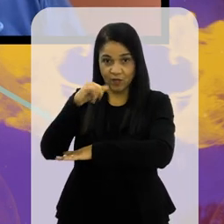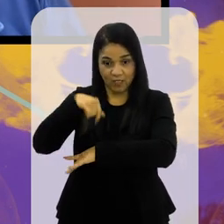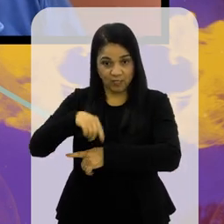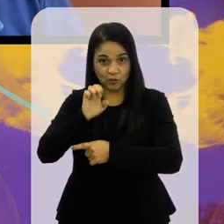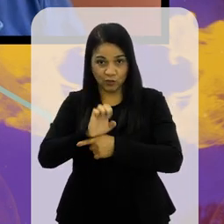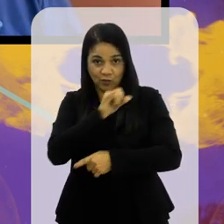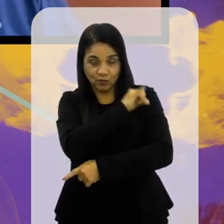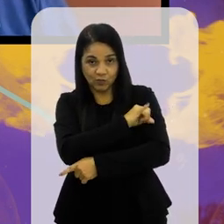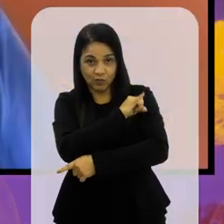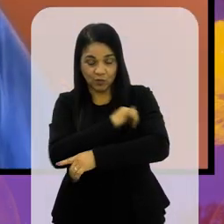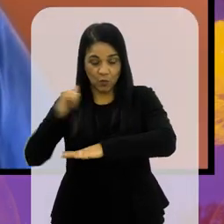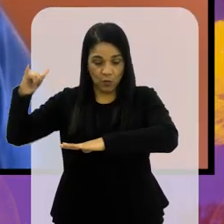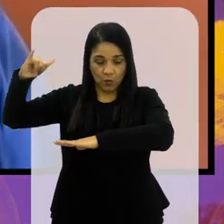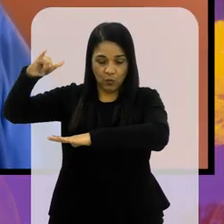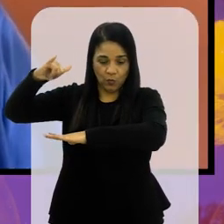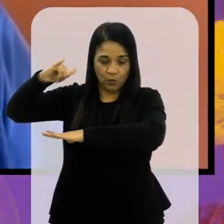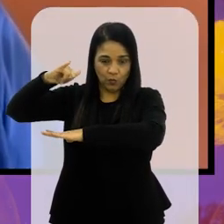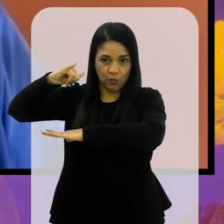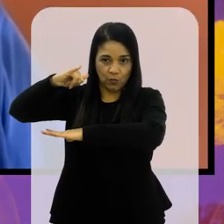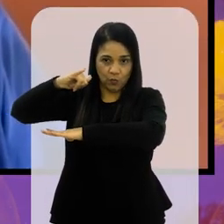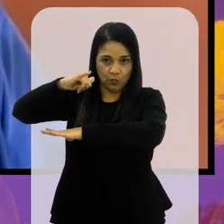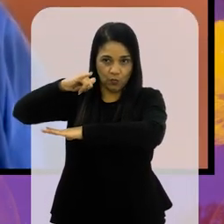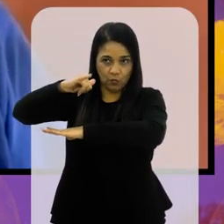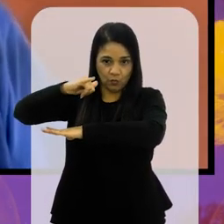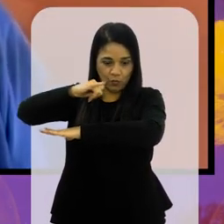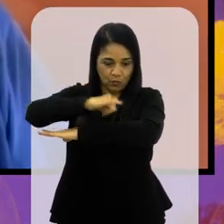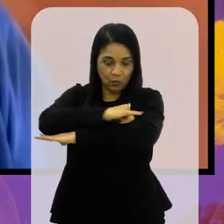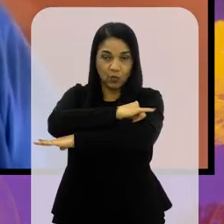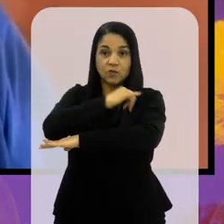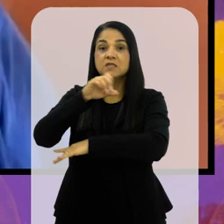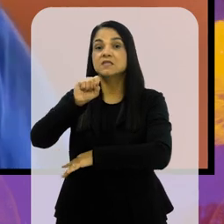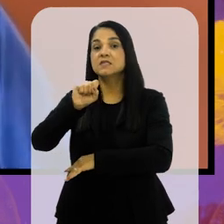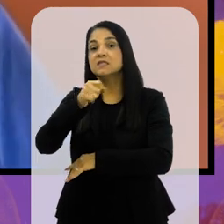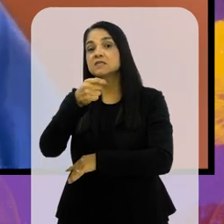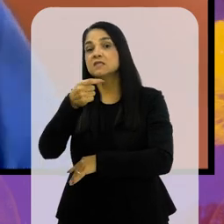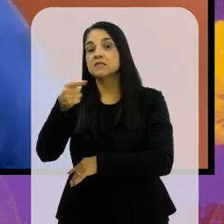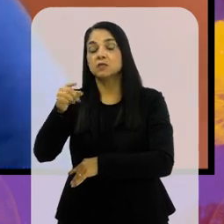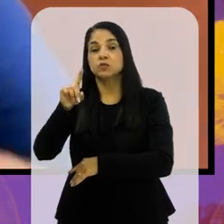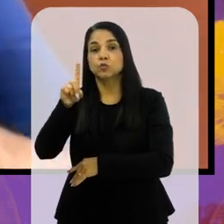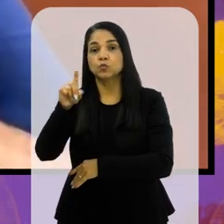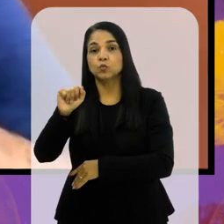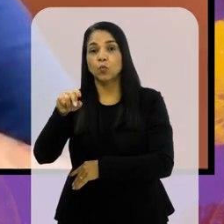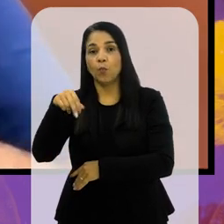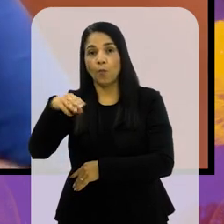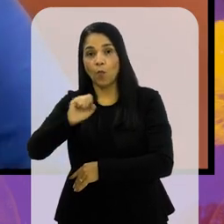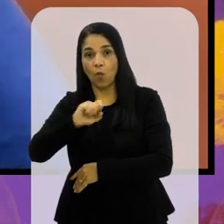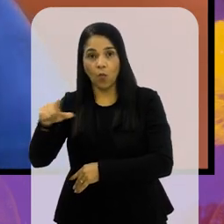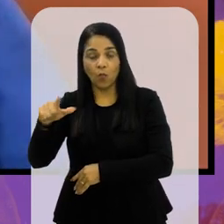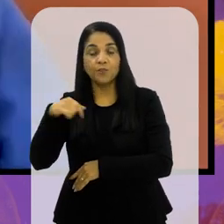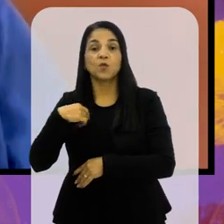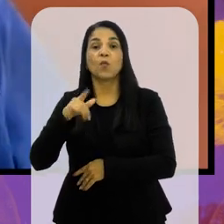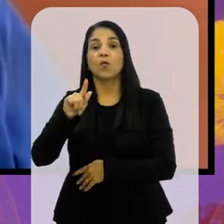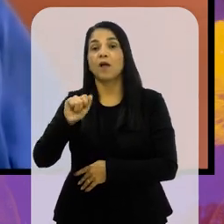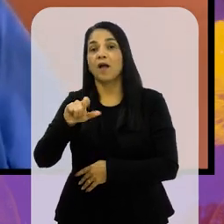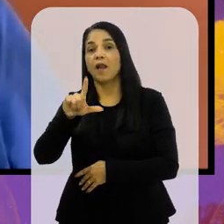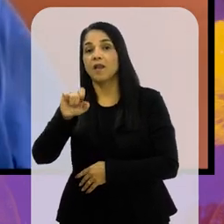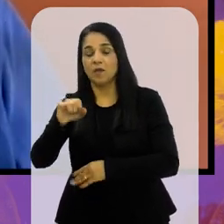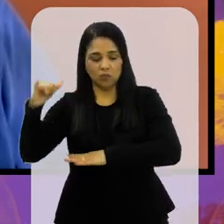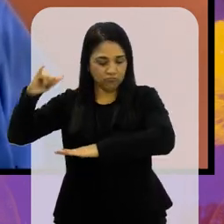Rio de Janeiro. O avião vai descer no aeroporto Santos no Galeão. Onde ele bate? Ele bate no meio da pista,